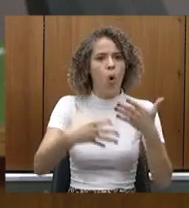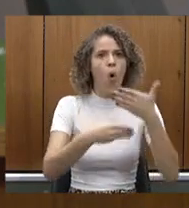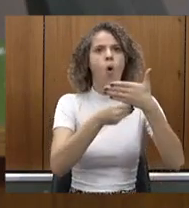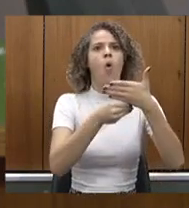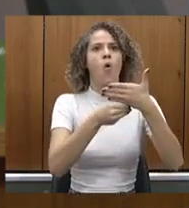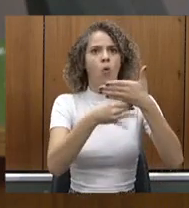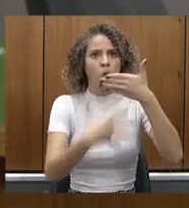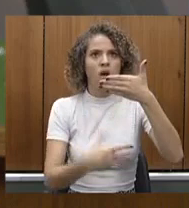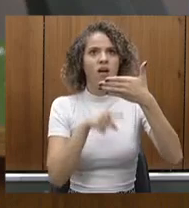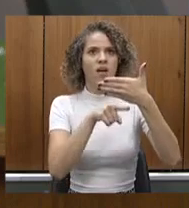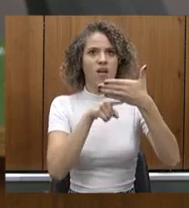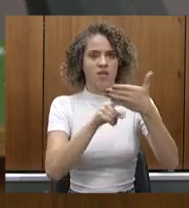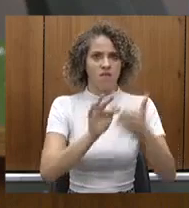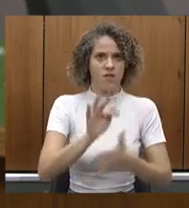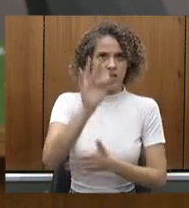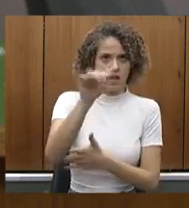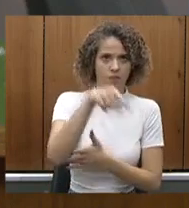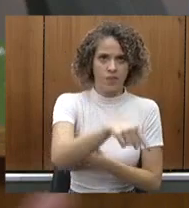ao que for do governo federal.